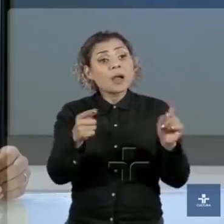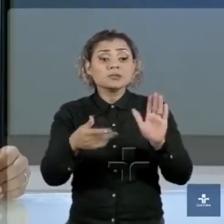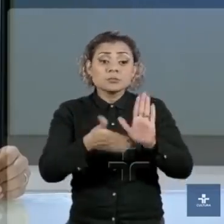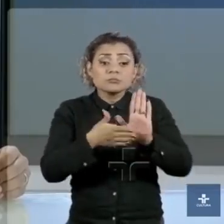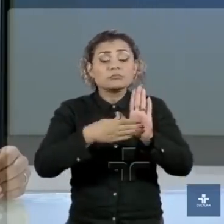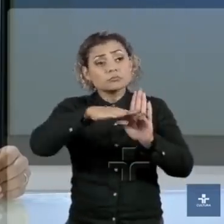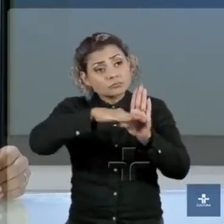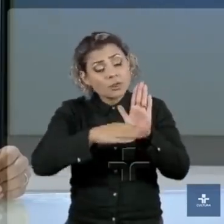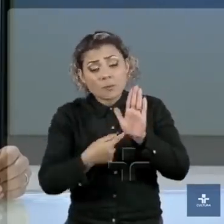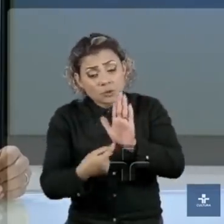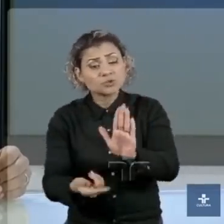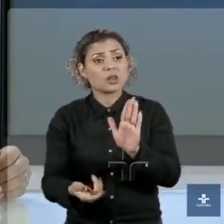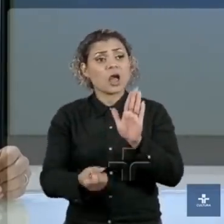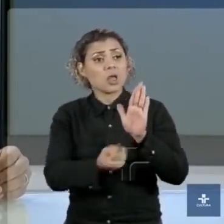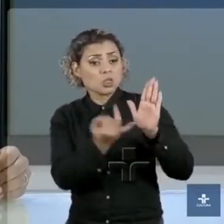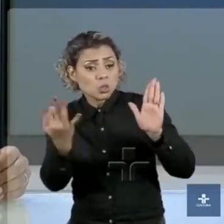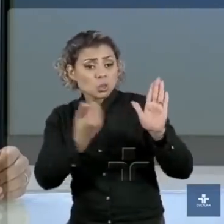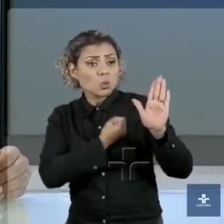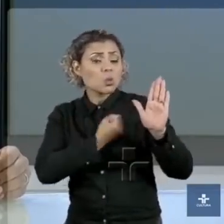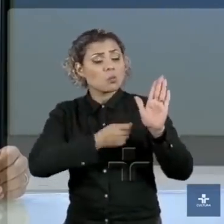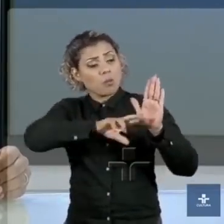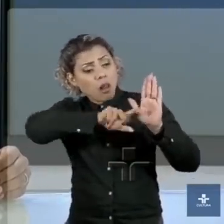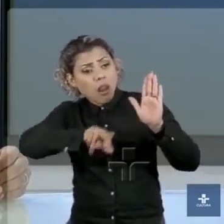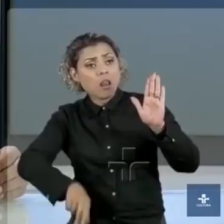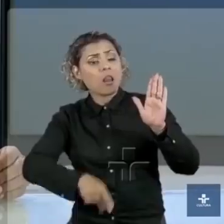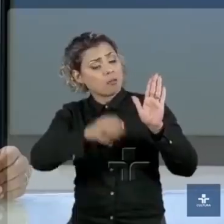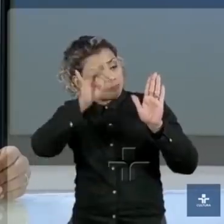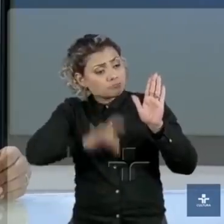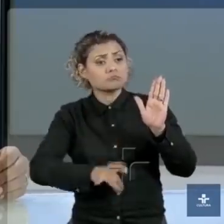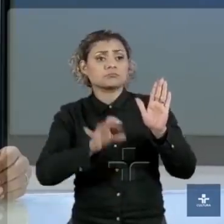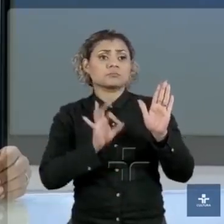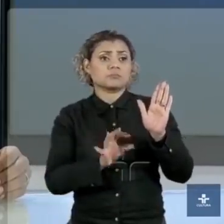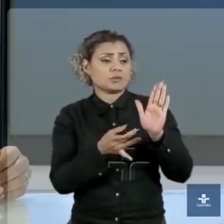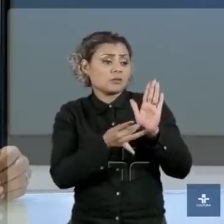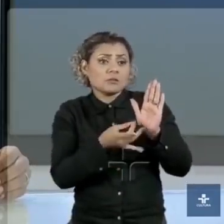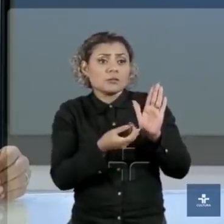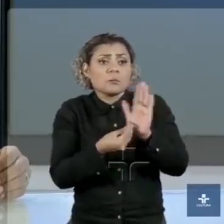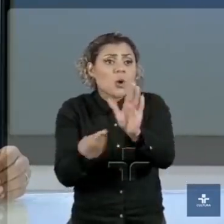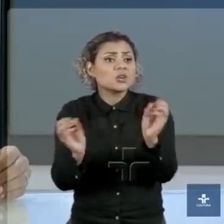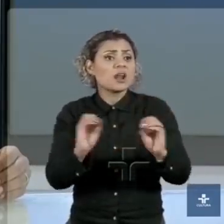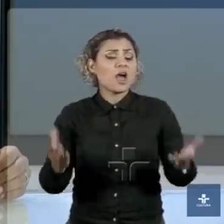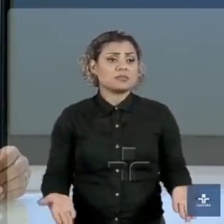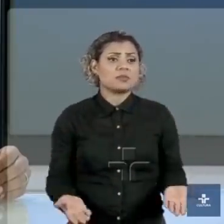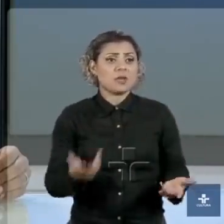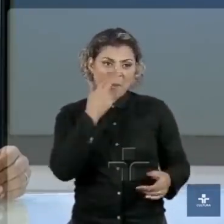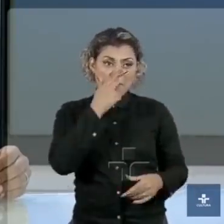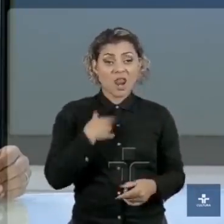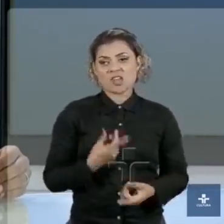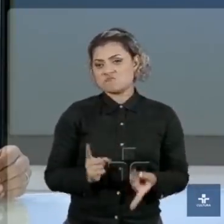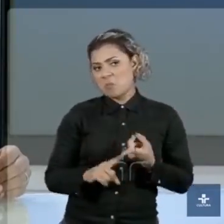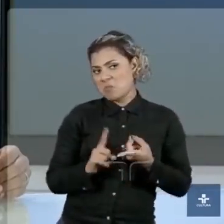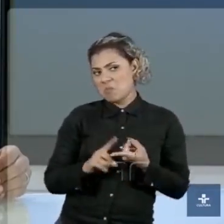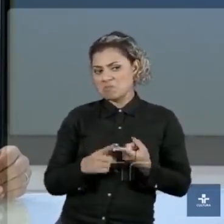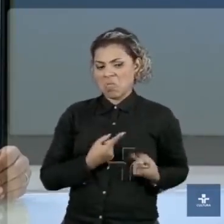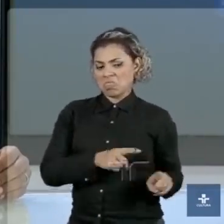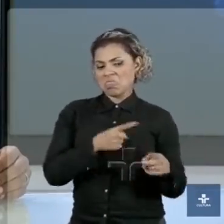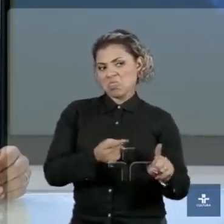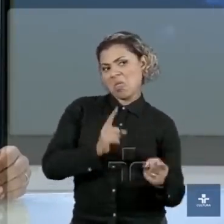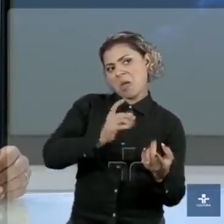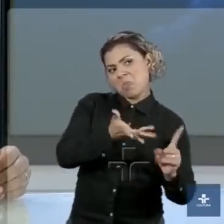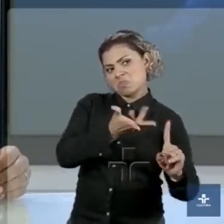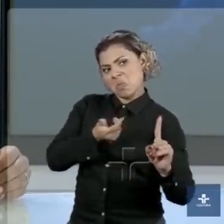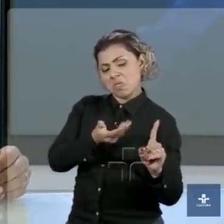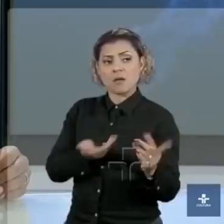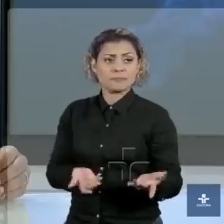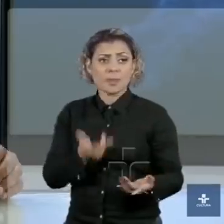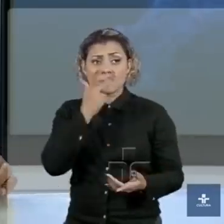números, que eles até hoje omitem os números efetivos dessa reforma, eles acreditam que fazendo chantagem, fazendo provocação, vai